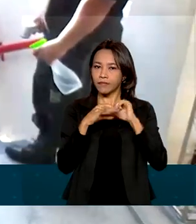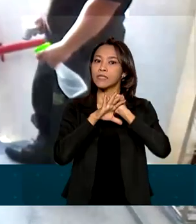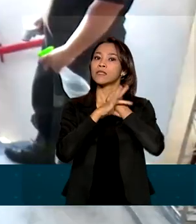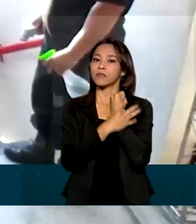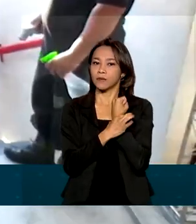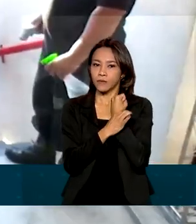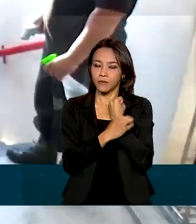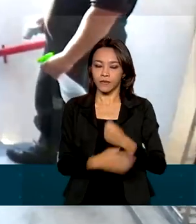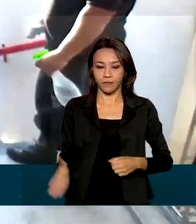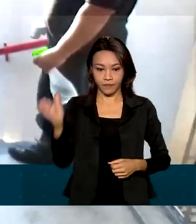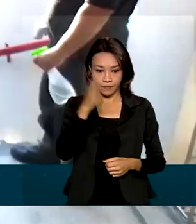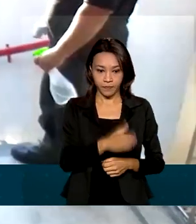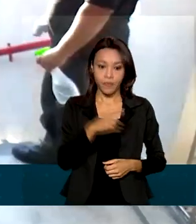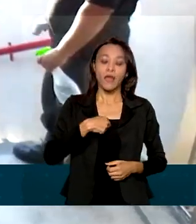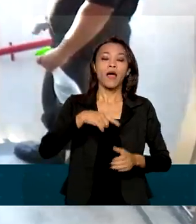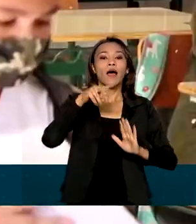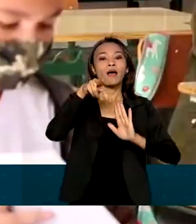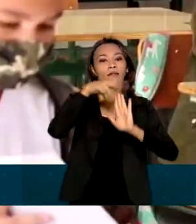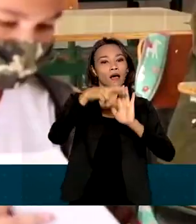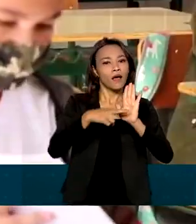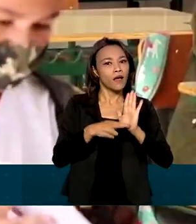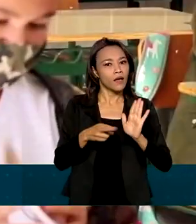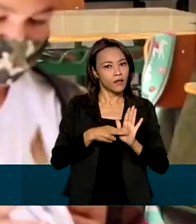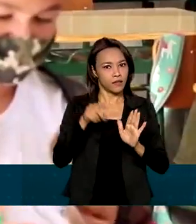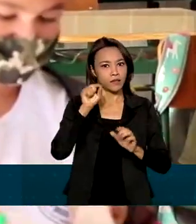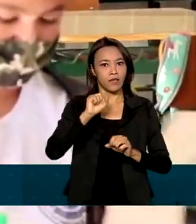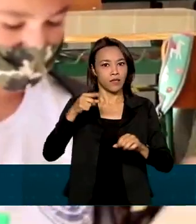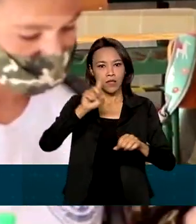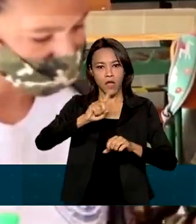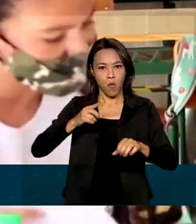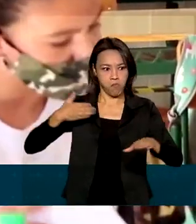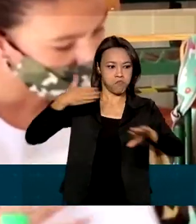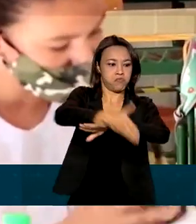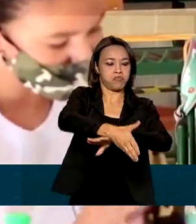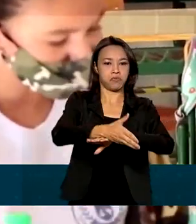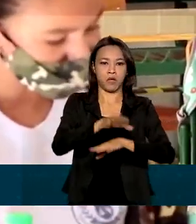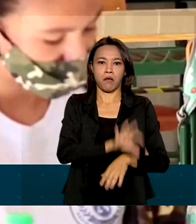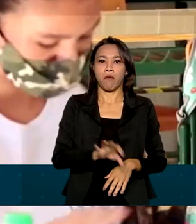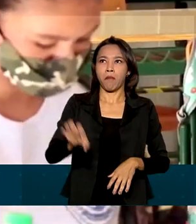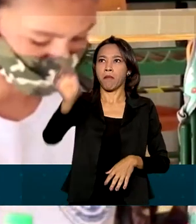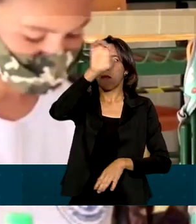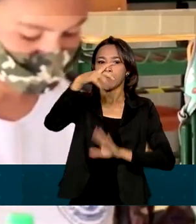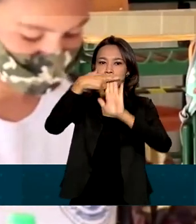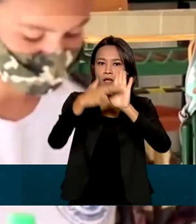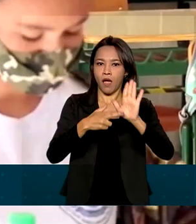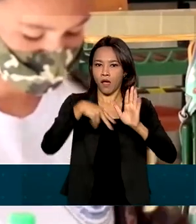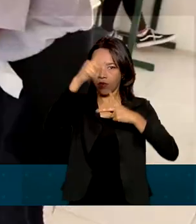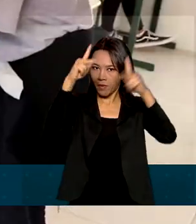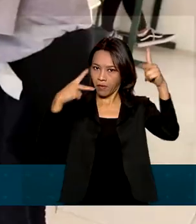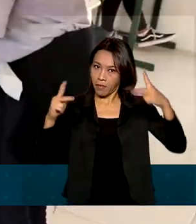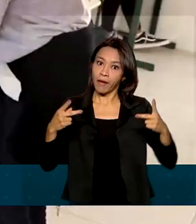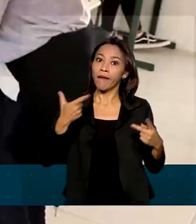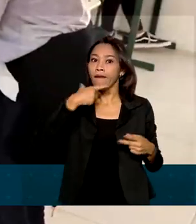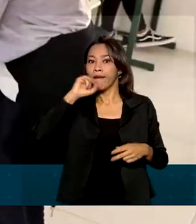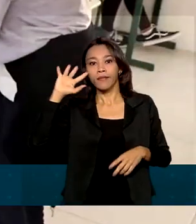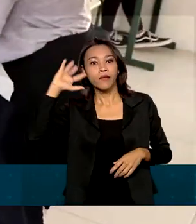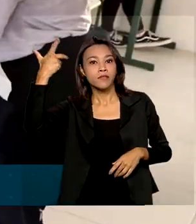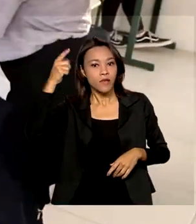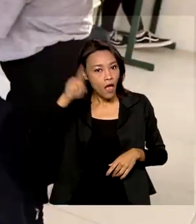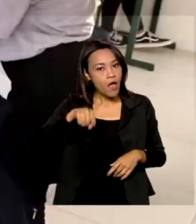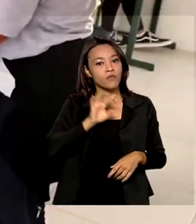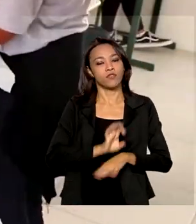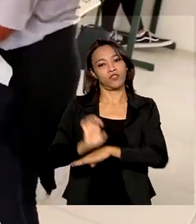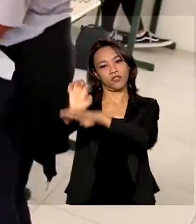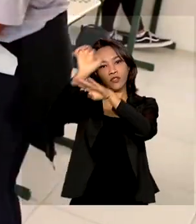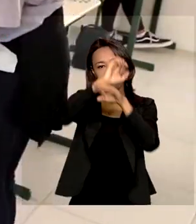normatização não afeta a autonomia das redes de ensino. Quem decide se as aulas voltam ou não são os estados